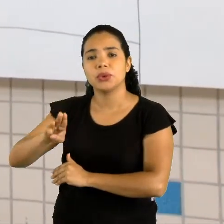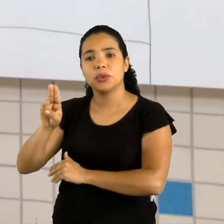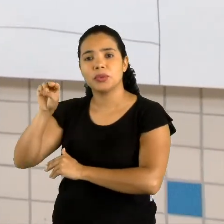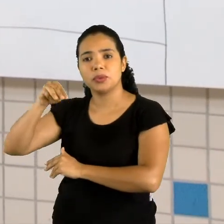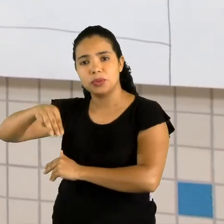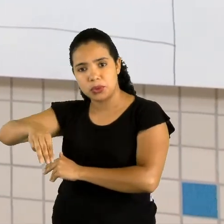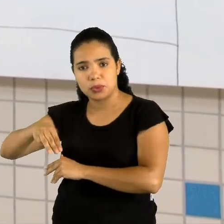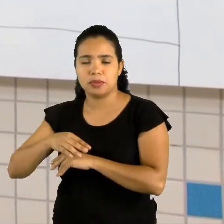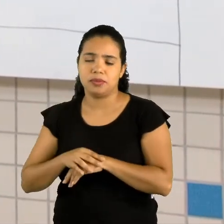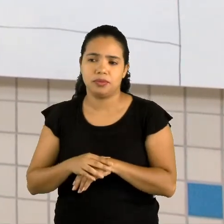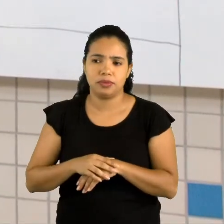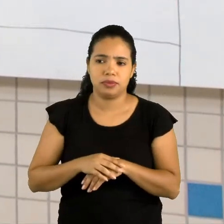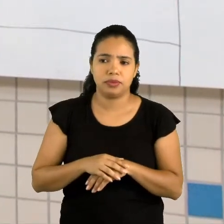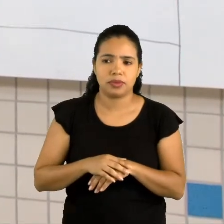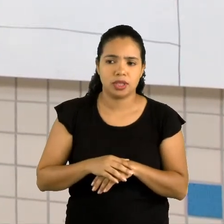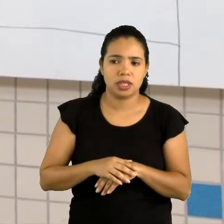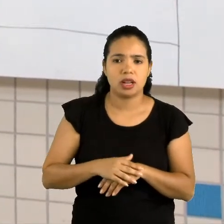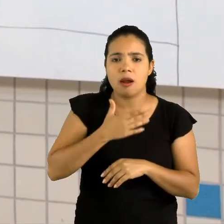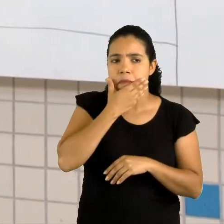Menino.